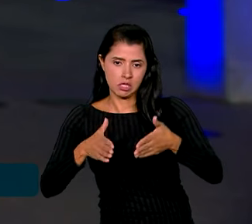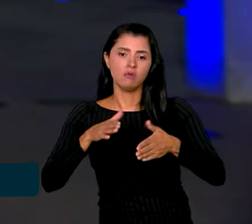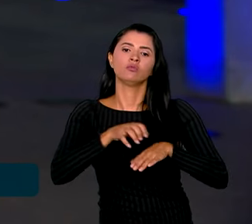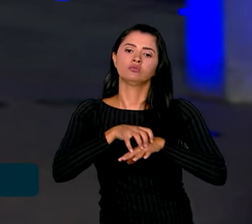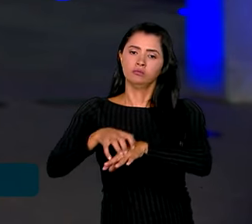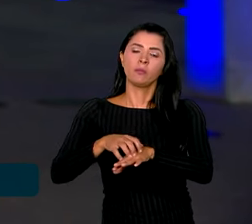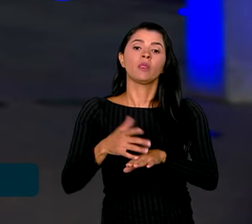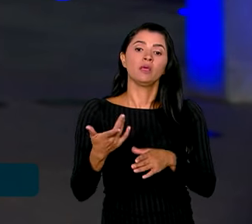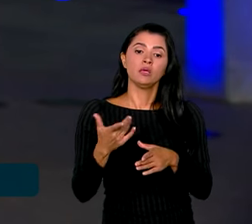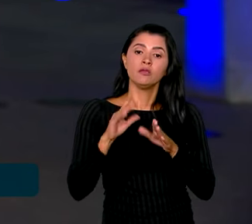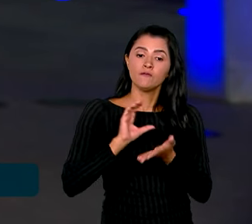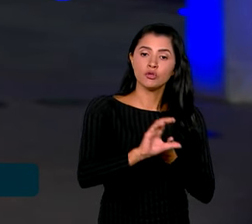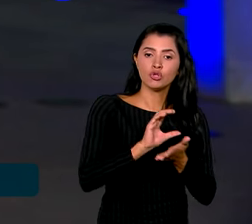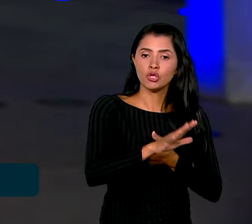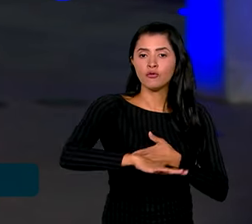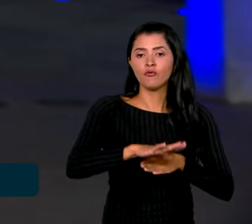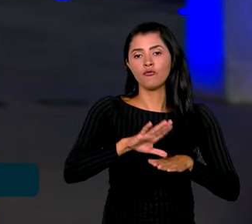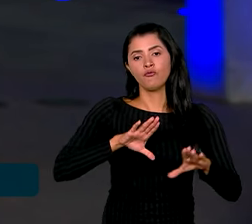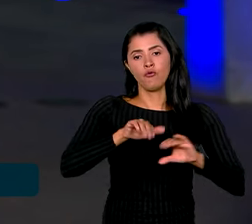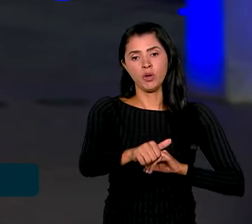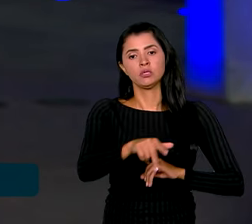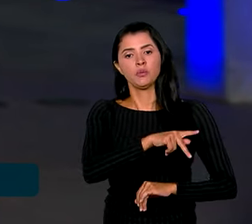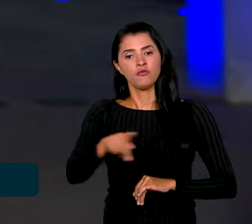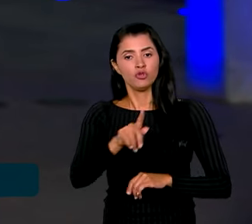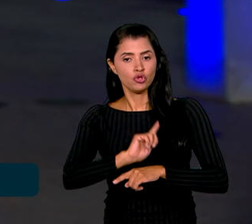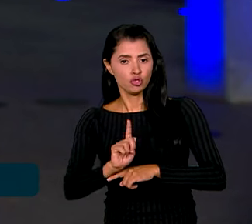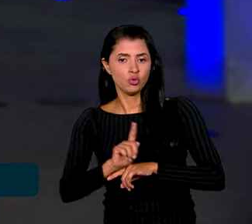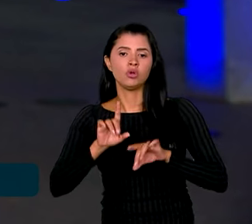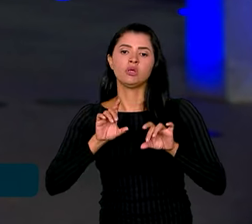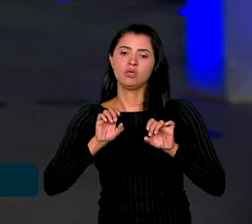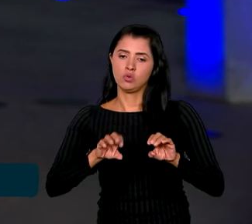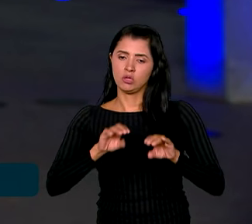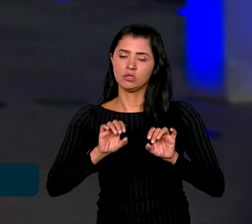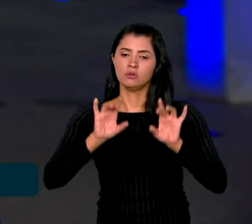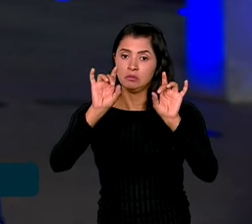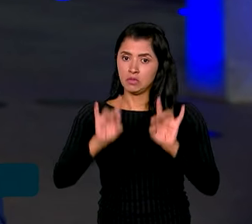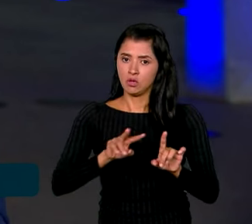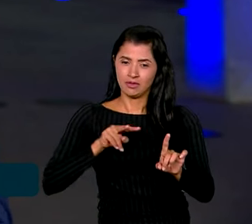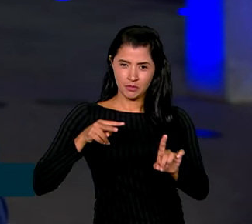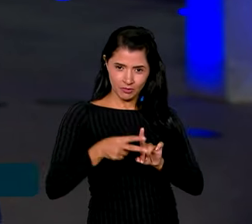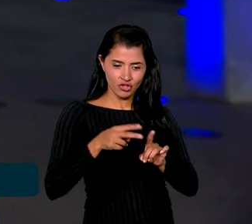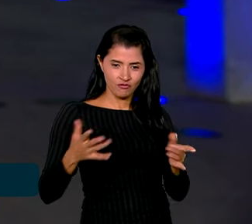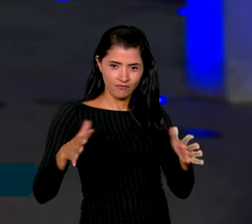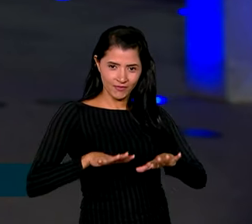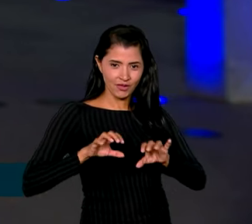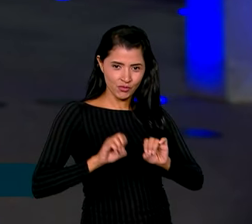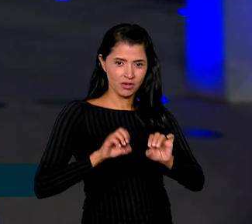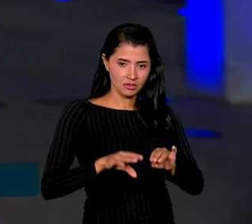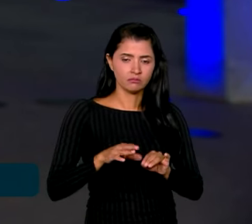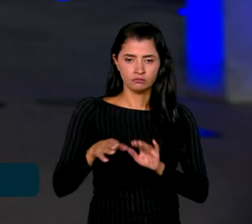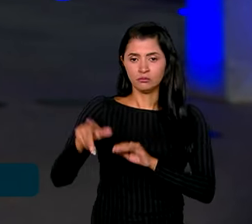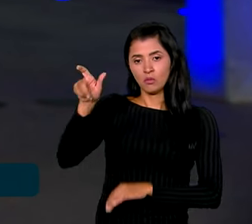formação de professores e gestores em educação especial na perspectiva da educação inclusiva. Segundo o ministro da